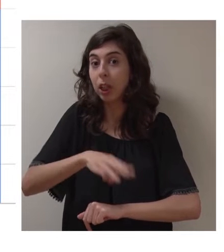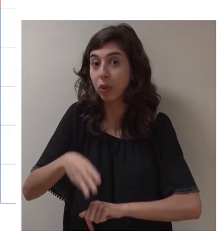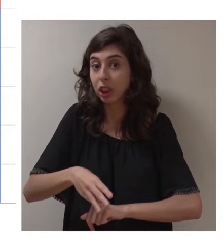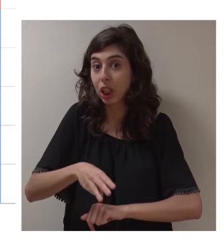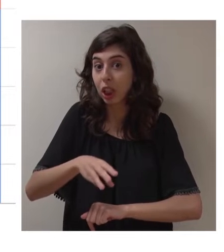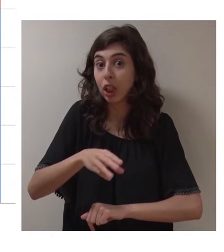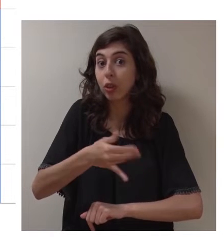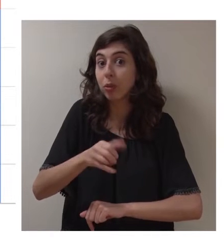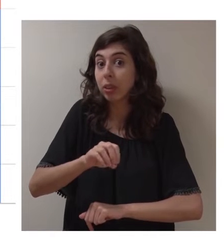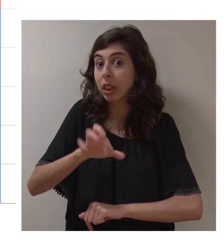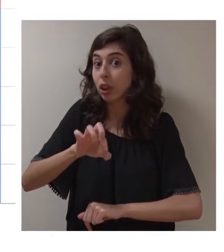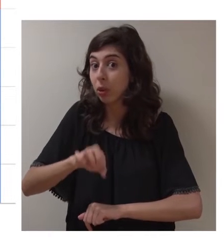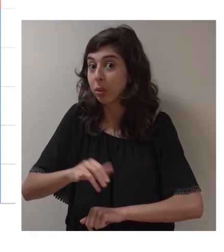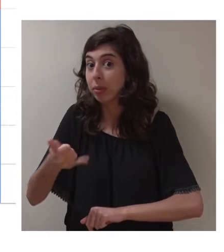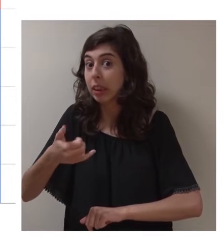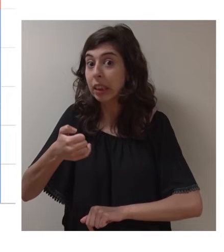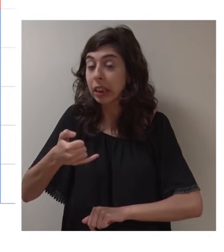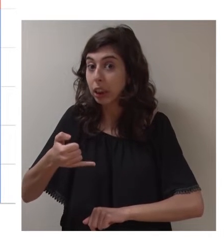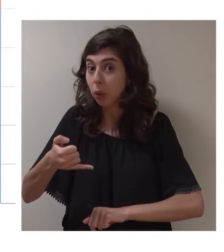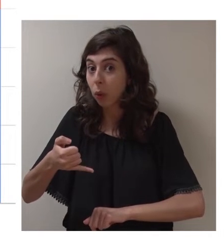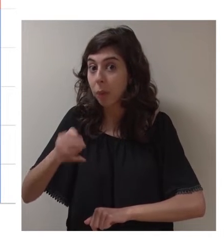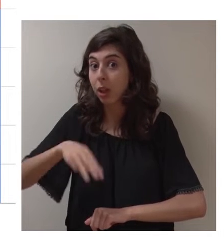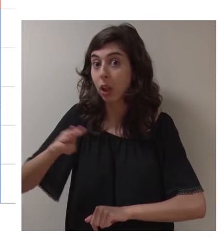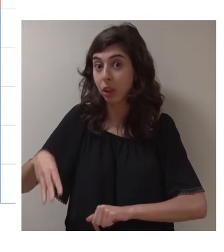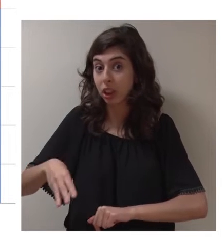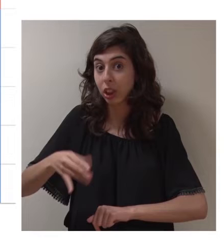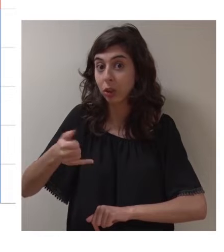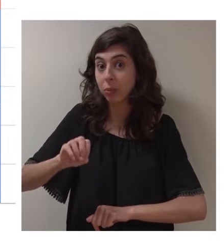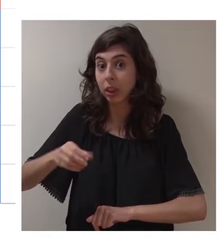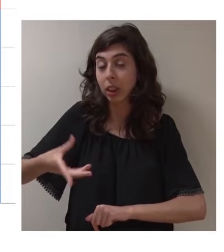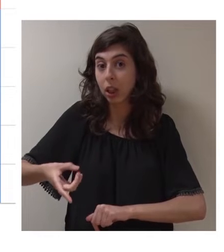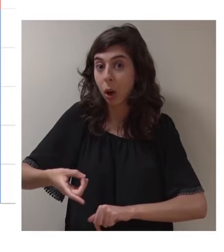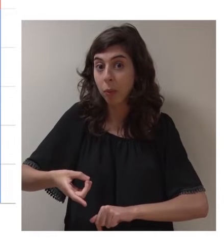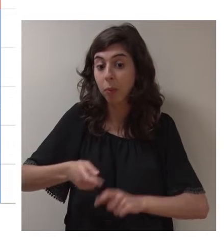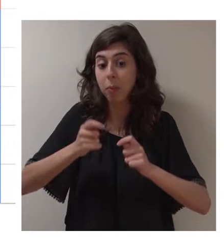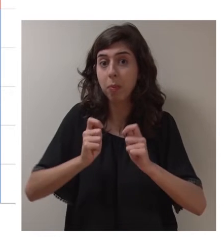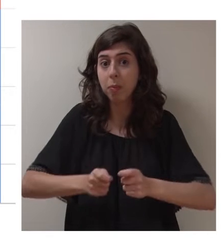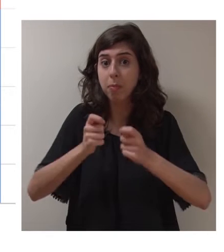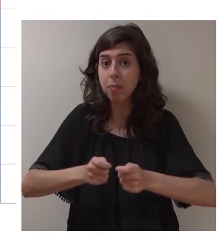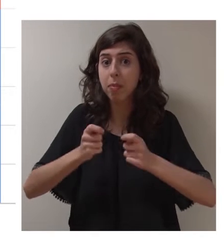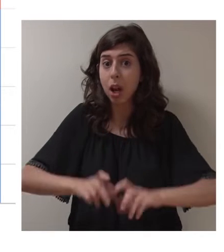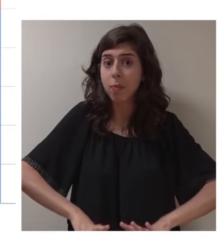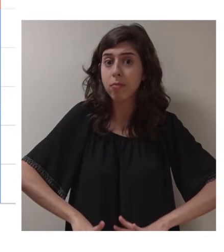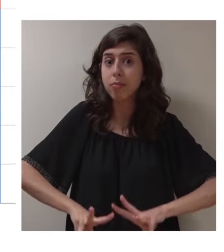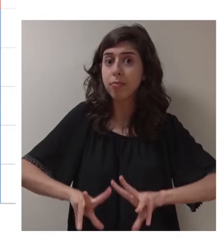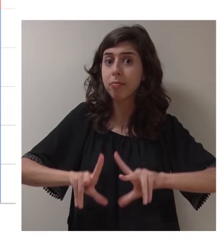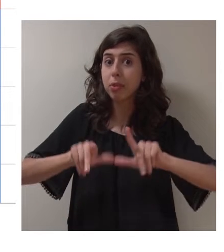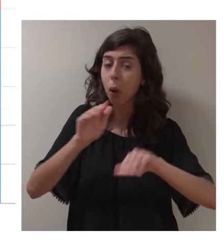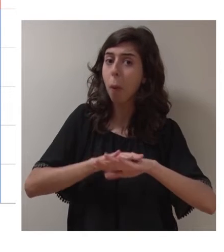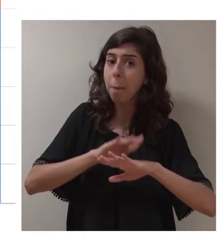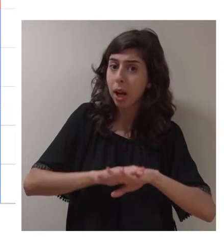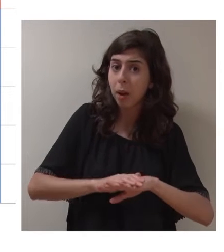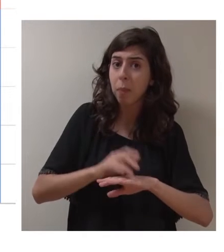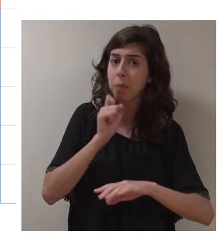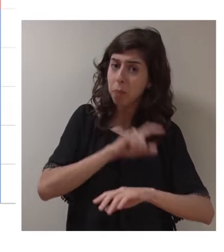milhões em 2018 e depois para quase 25 milhões em 2019. Um crescendo de investimento. E isto porque é possível ter